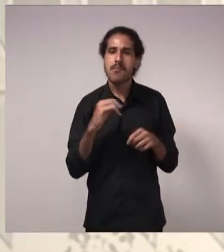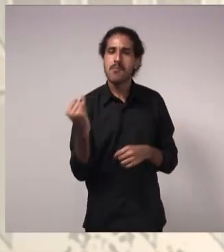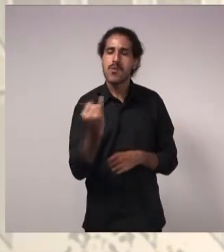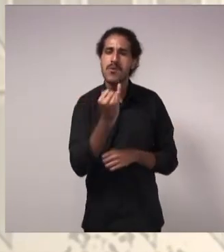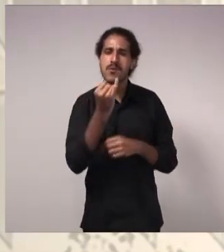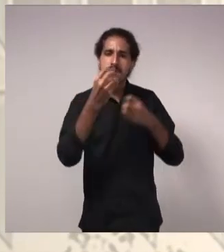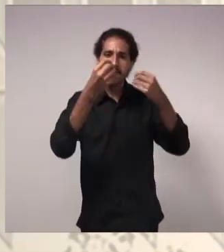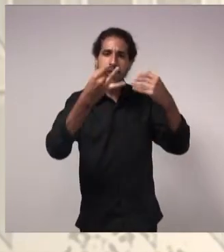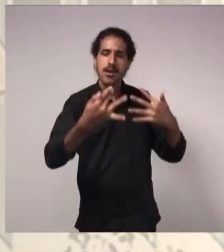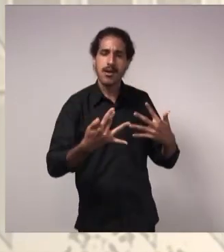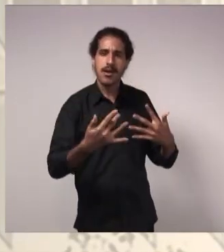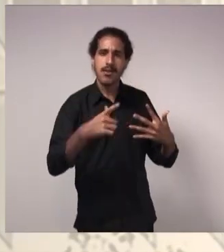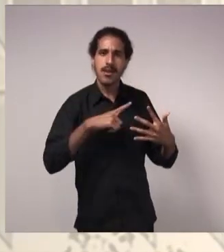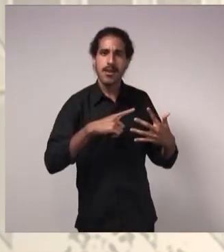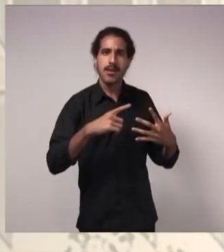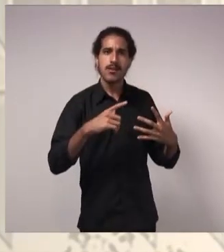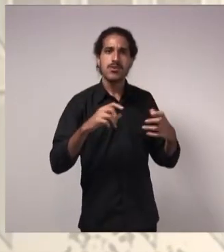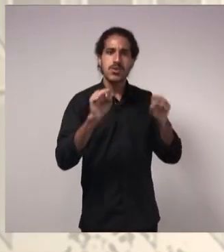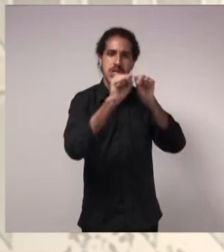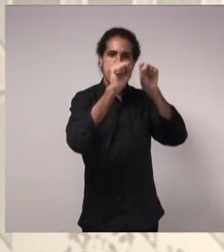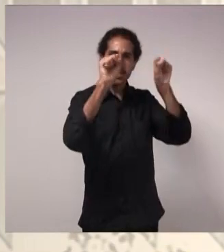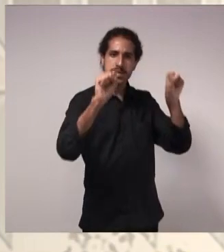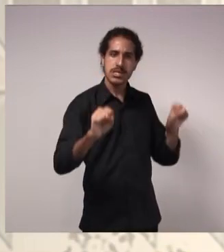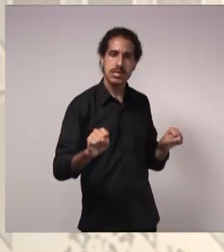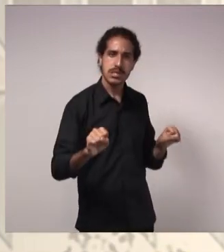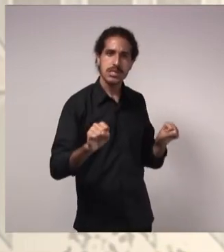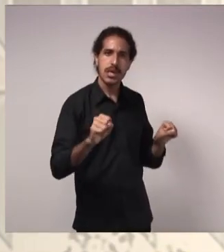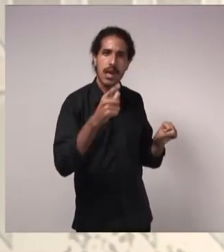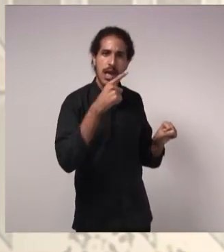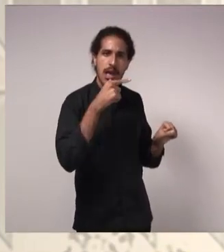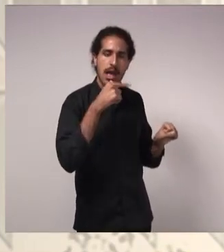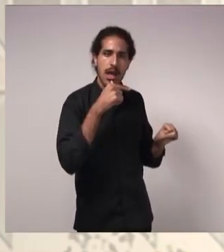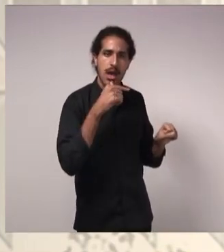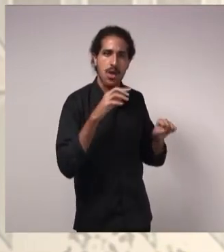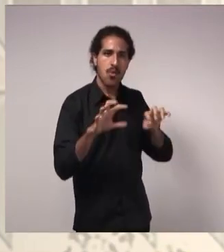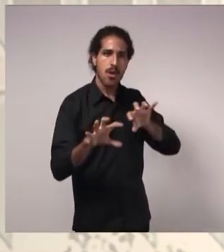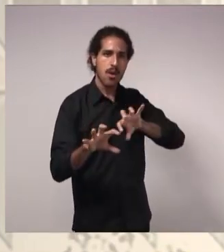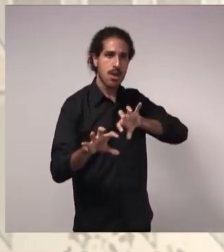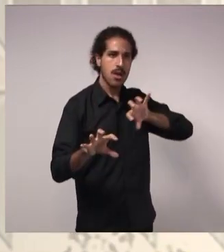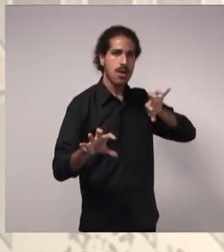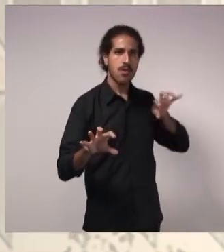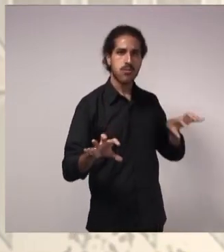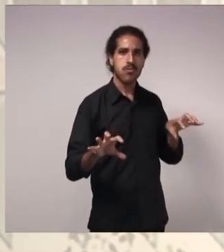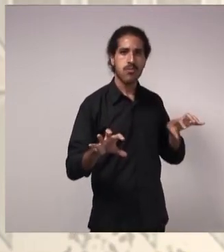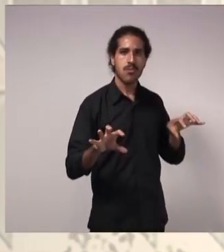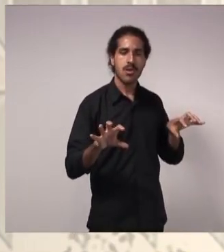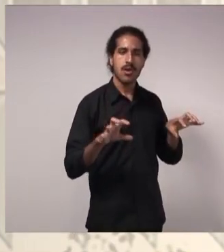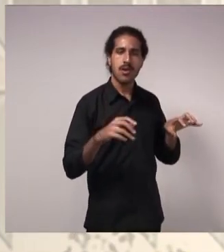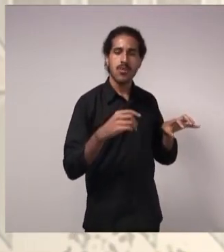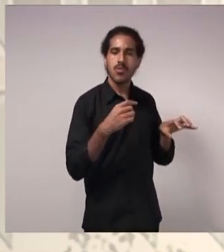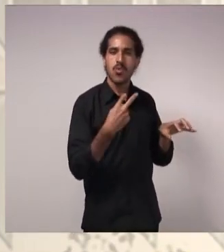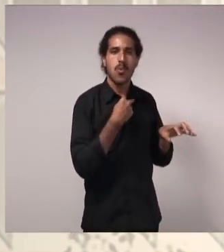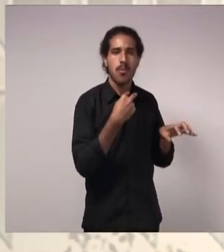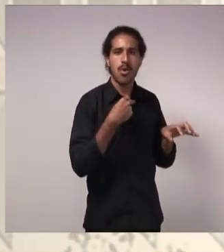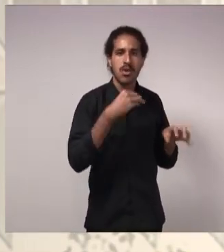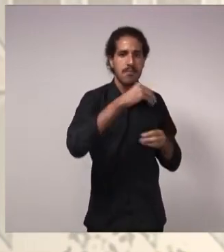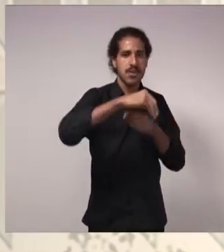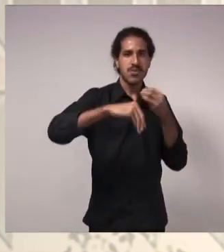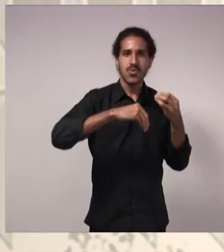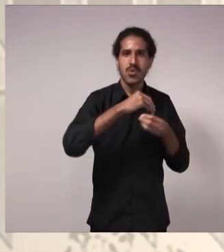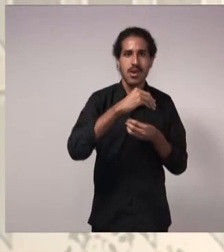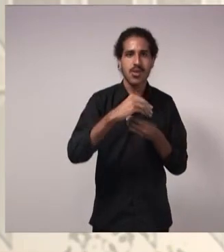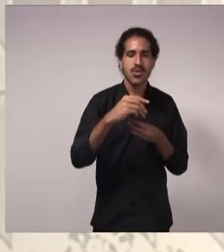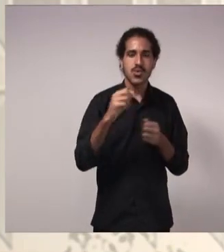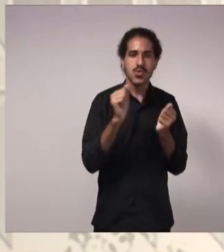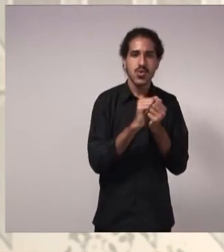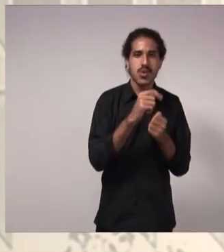a rede hidráulica de água não potável precisa ser totalmente independente e desconectada